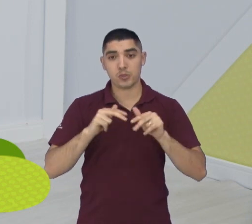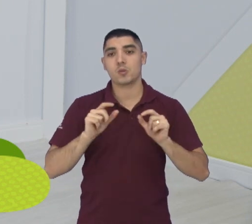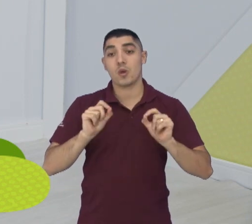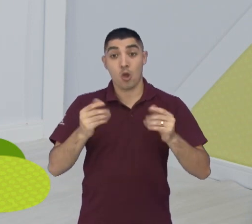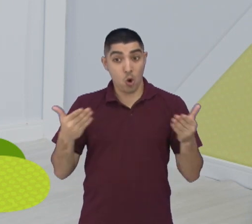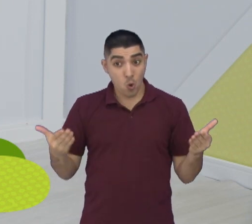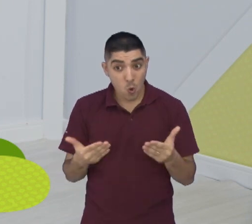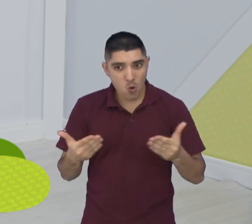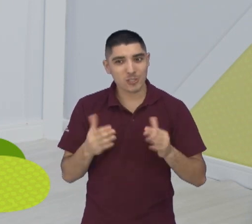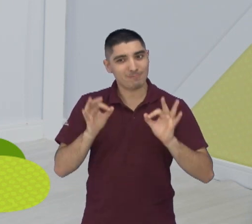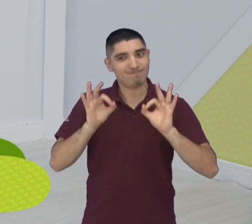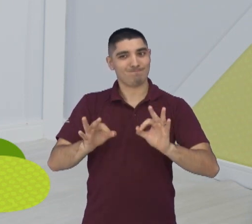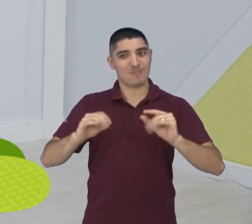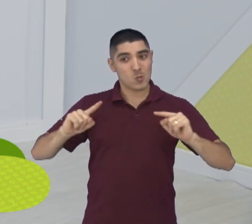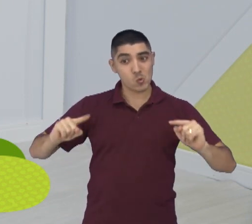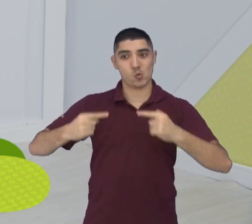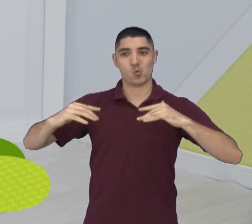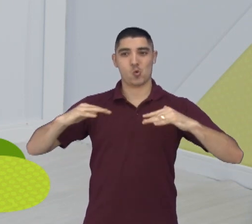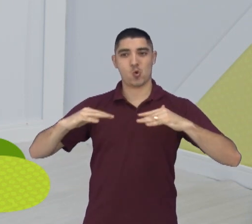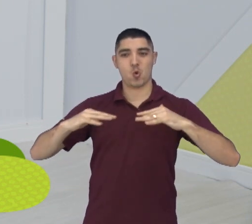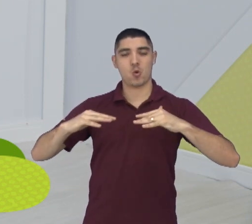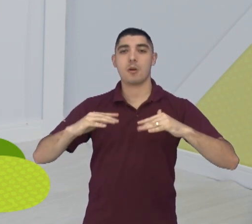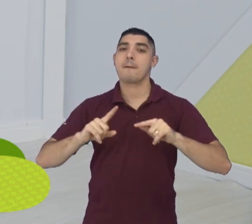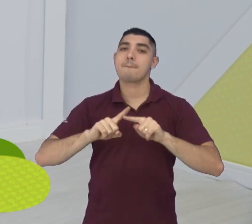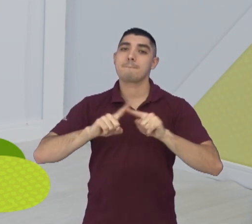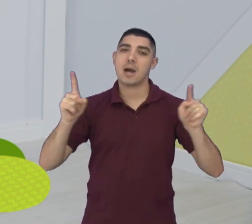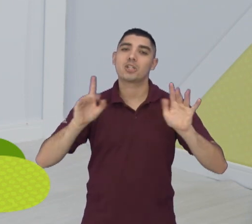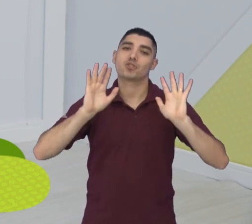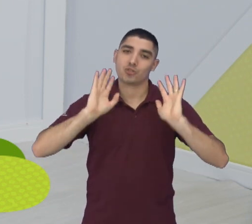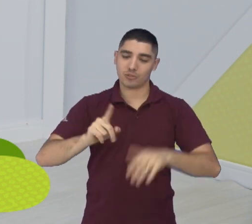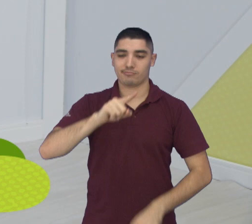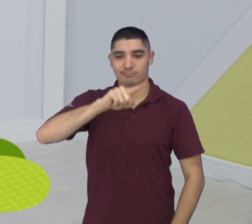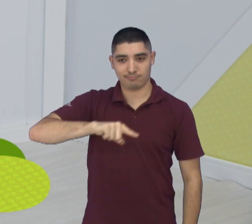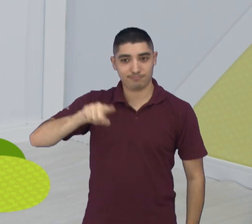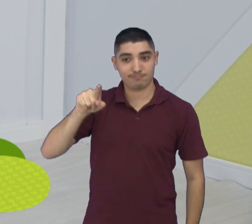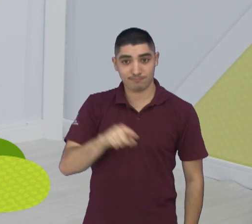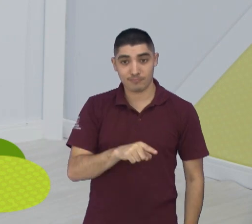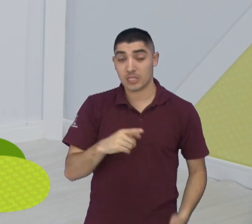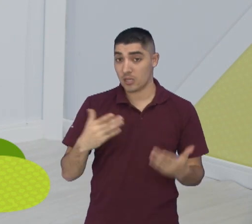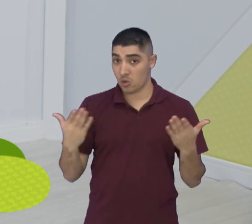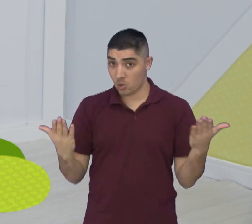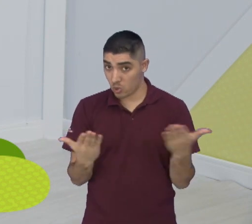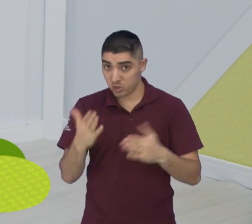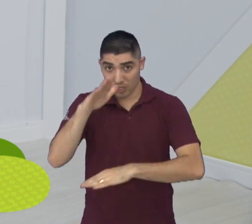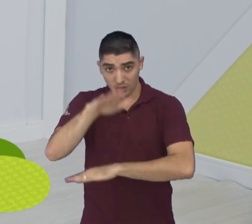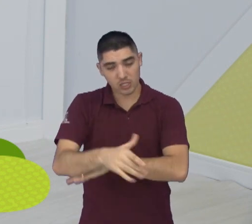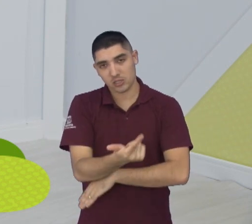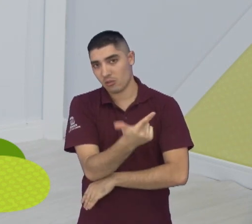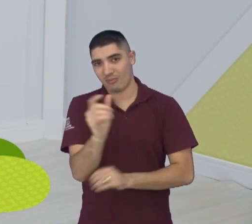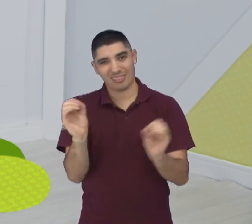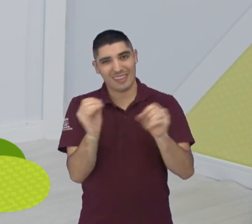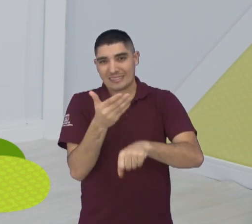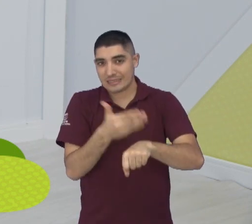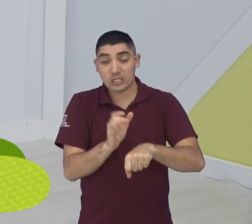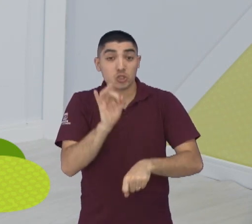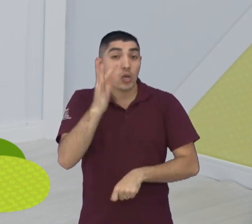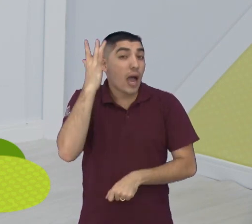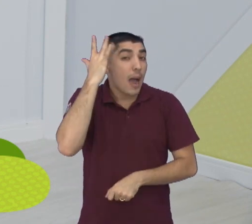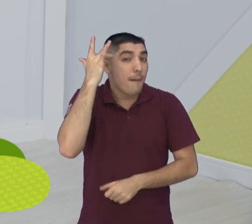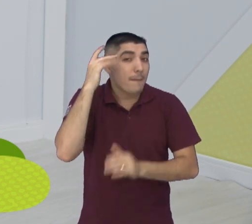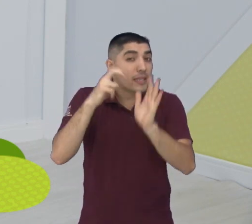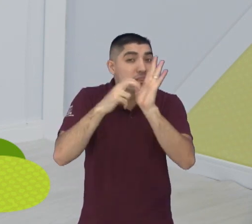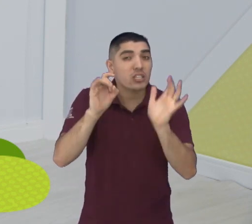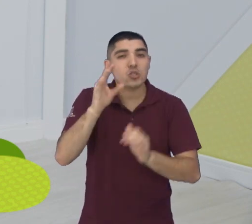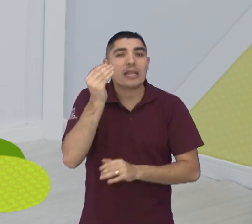hoje seria o jogo, né, mas teria um apronto hoje pela manhã, também foi cancelado, hoje à tarde não tem nenhuma movimentação, somente amanhã pela manhã vai ter um suja